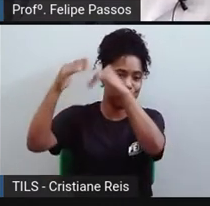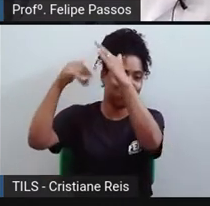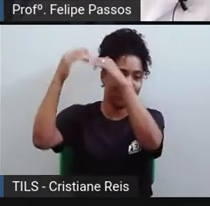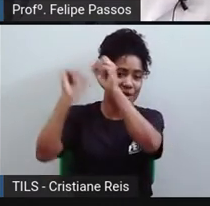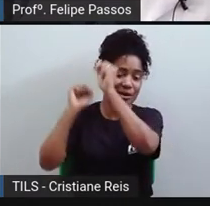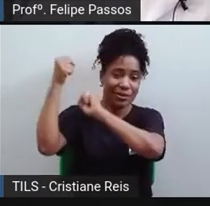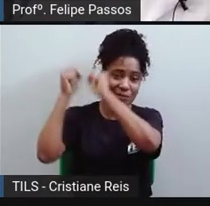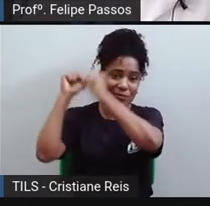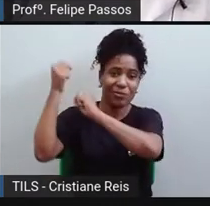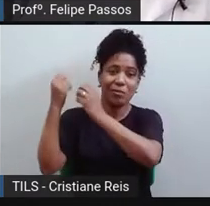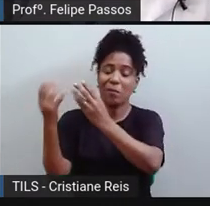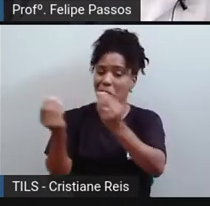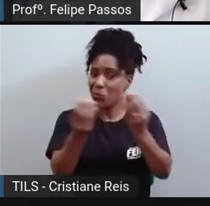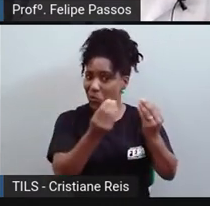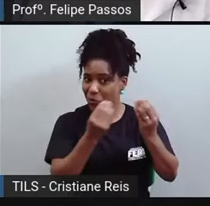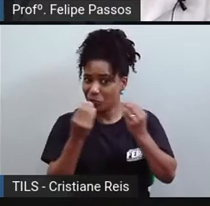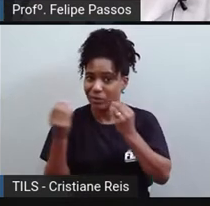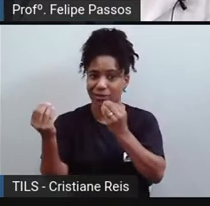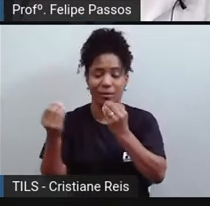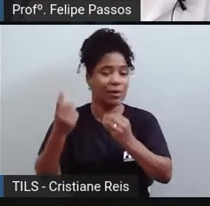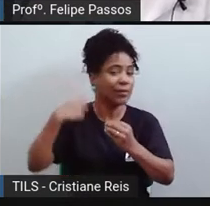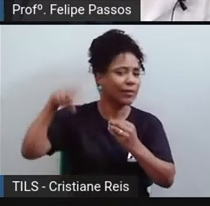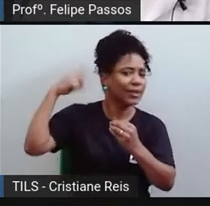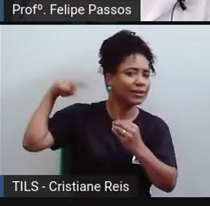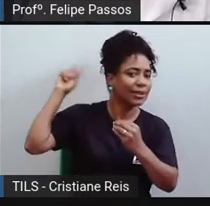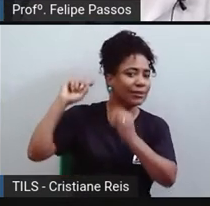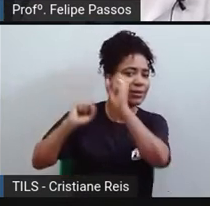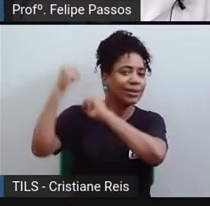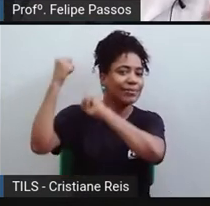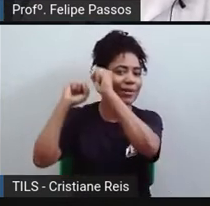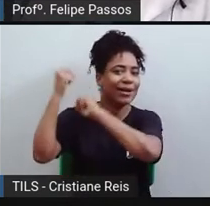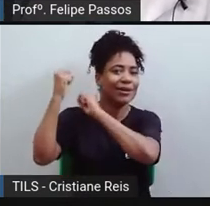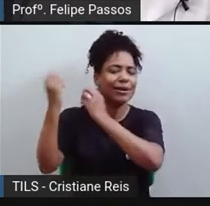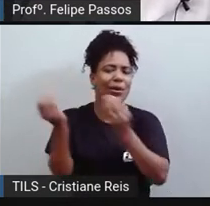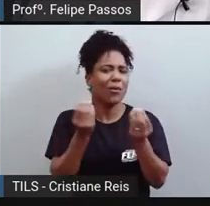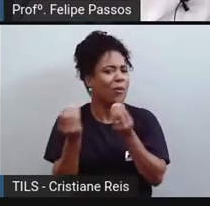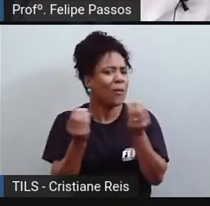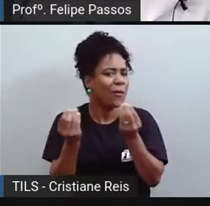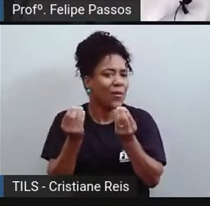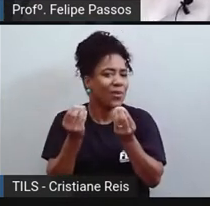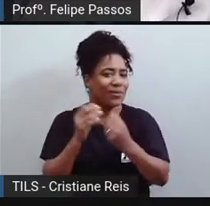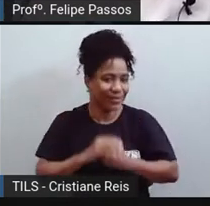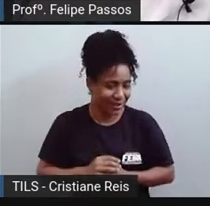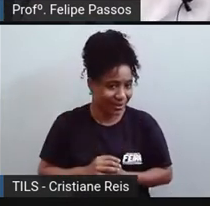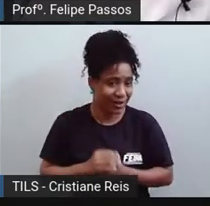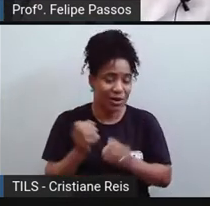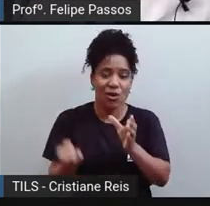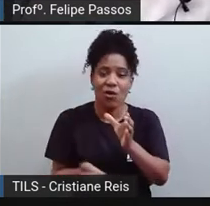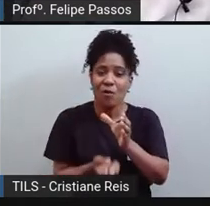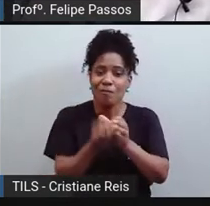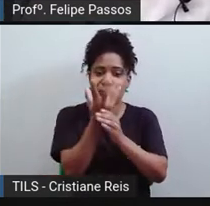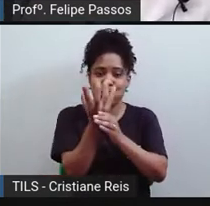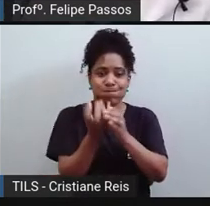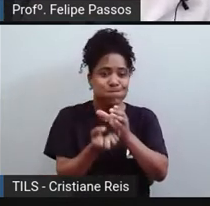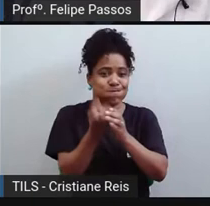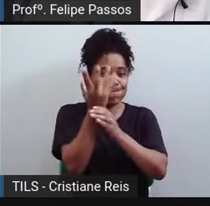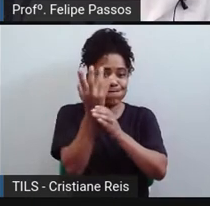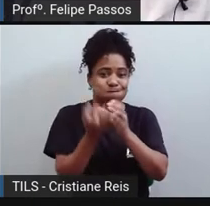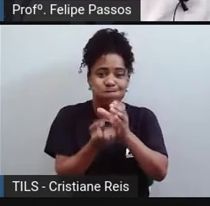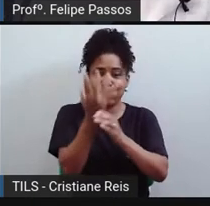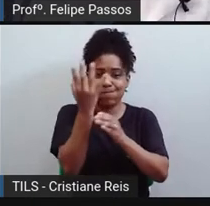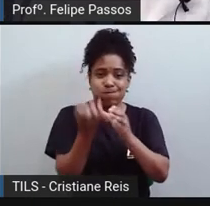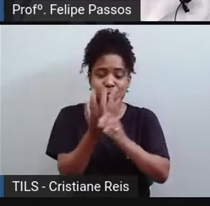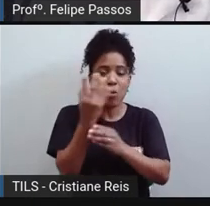máquina a vapor. A grande maioria dessas máquinas, no início desse processo, elas queimavam carvão para poder produzir vapor